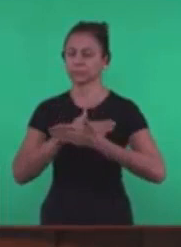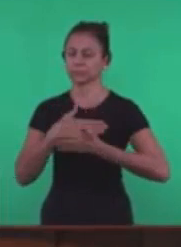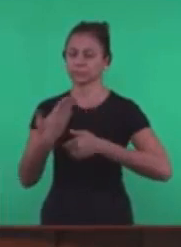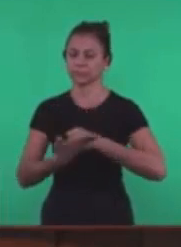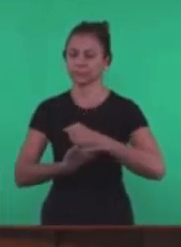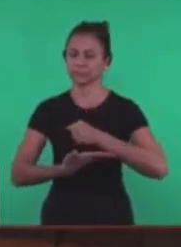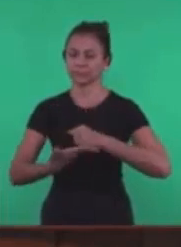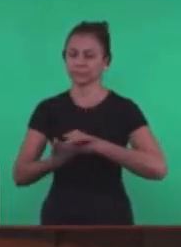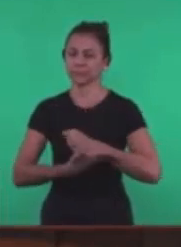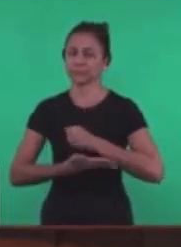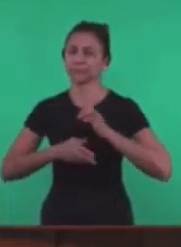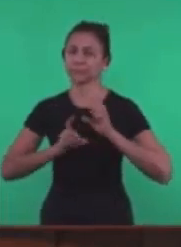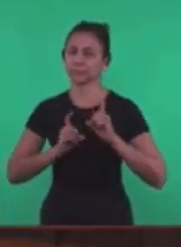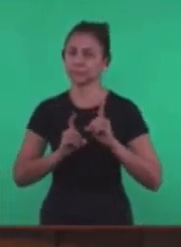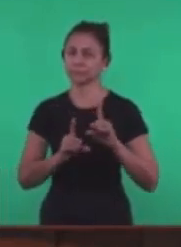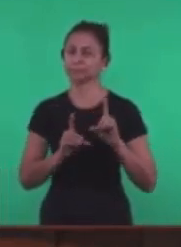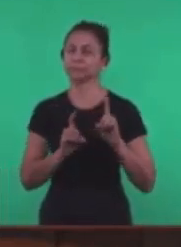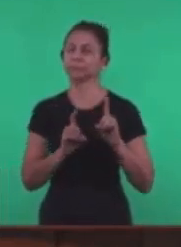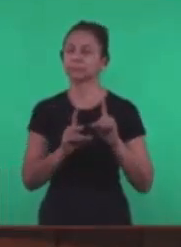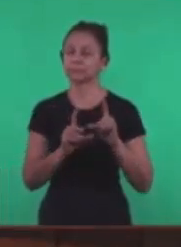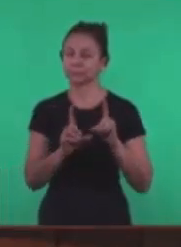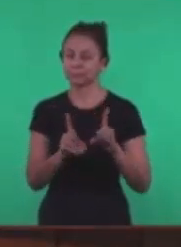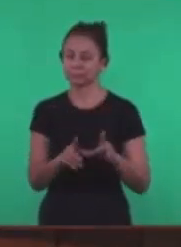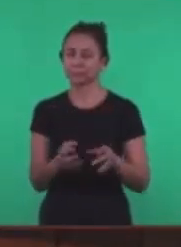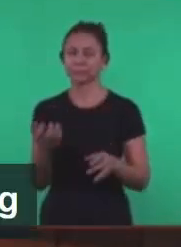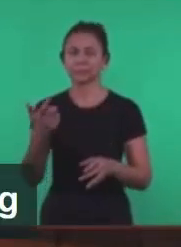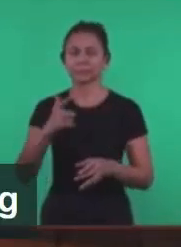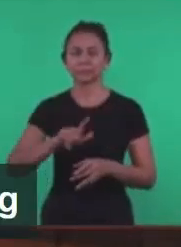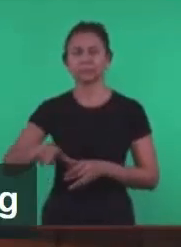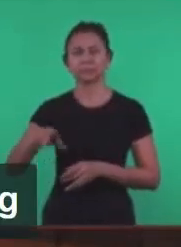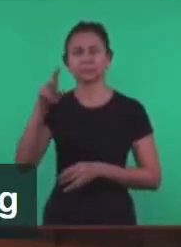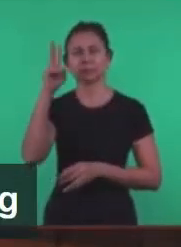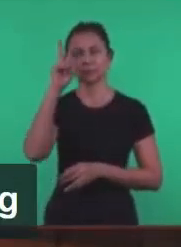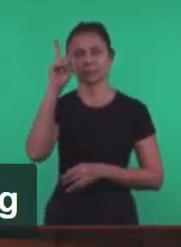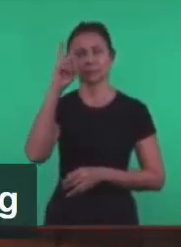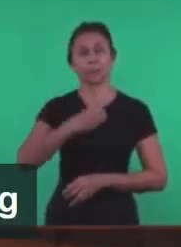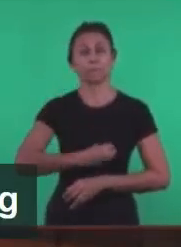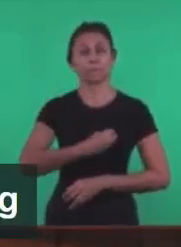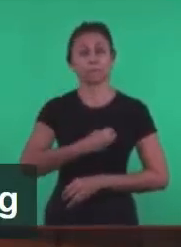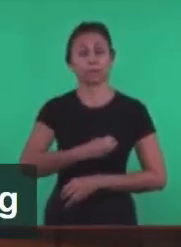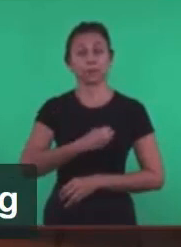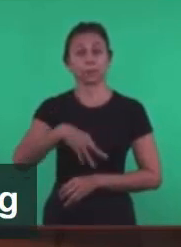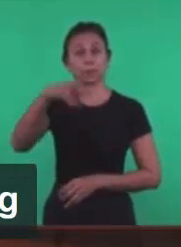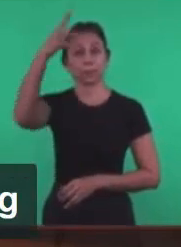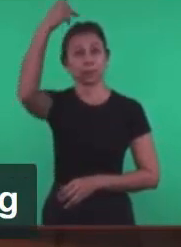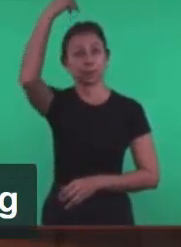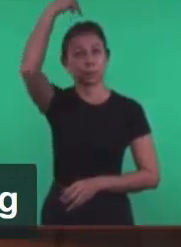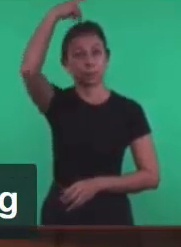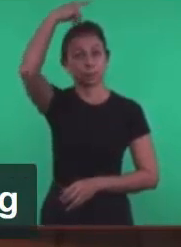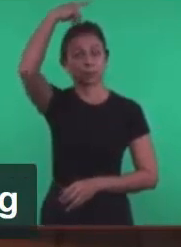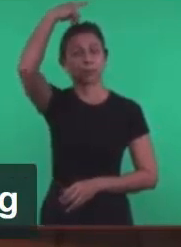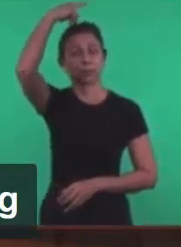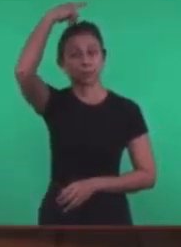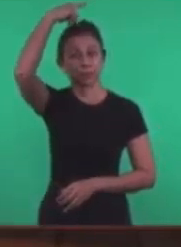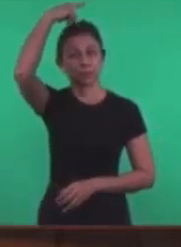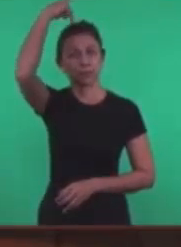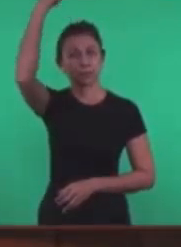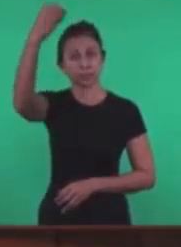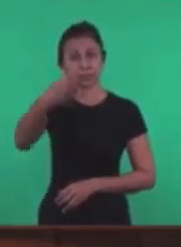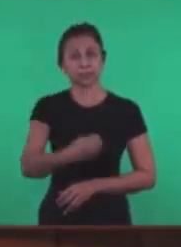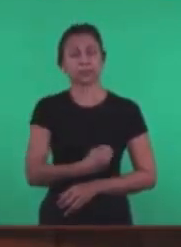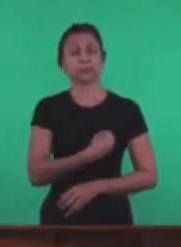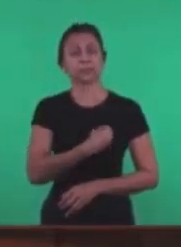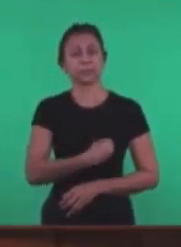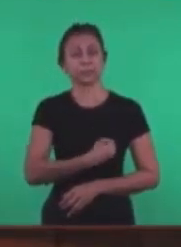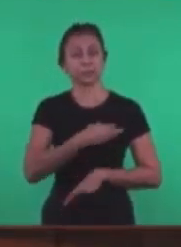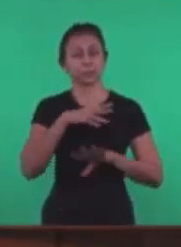É a igreja Que volta Ao pentecostes É a igreja Que volta A os ensinos Da bíblia Da palavra de